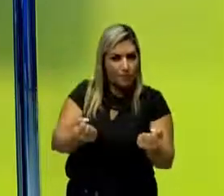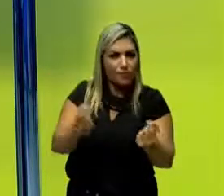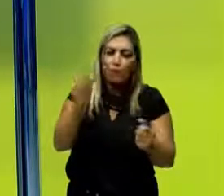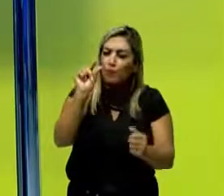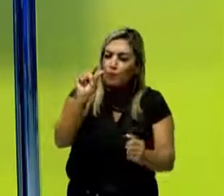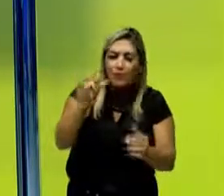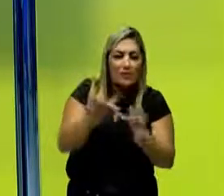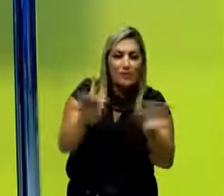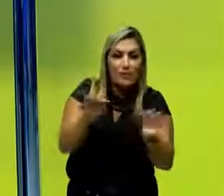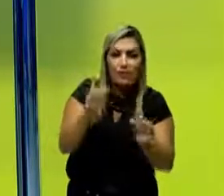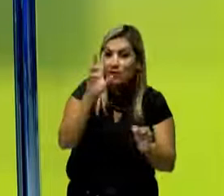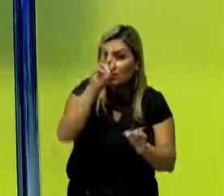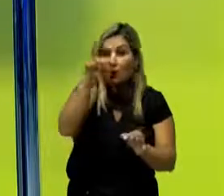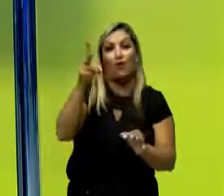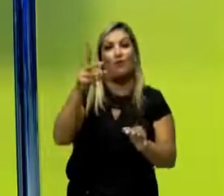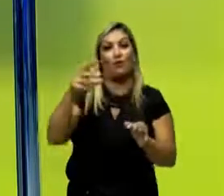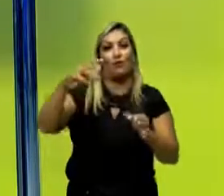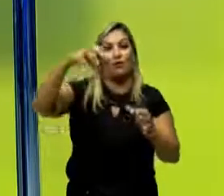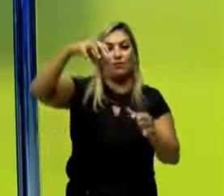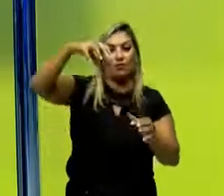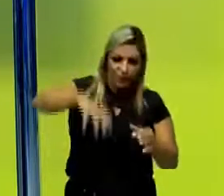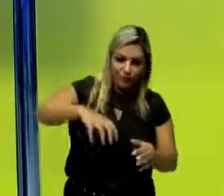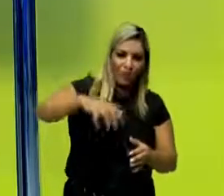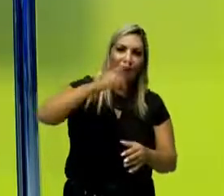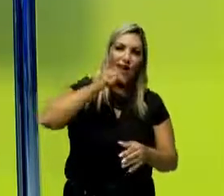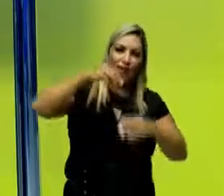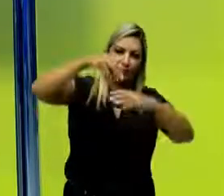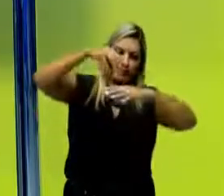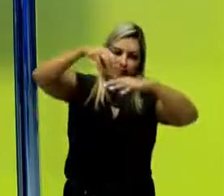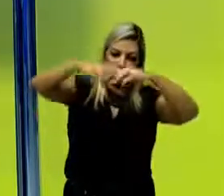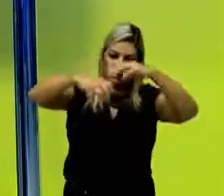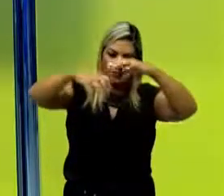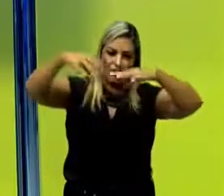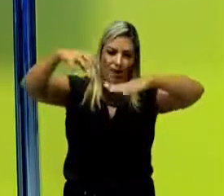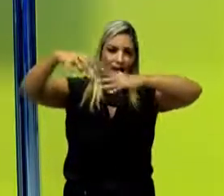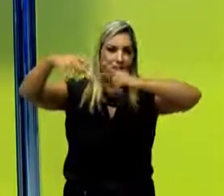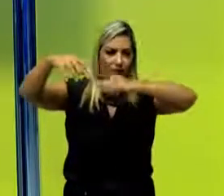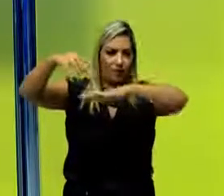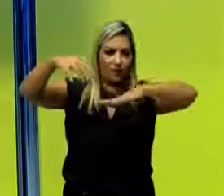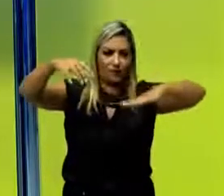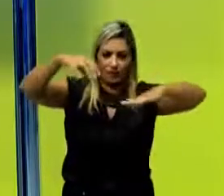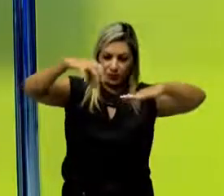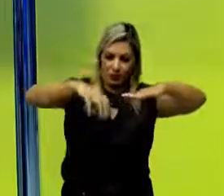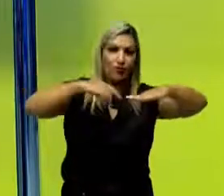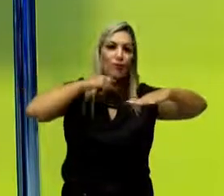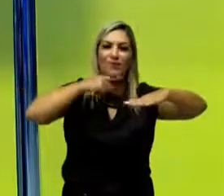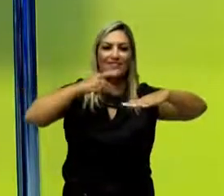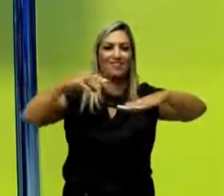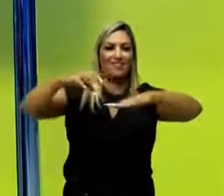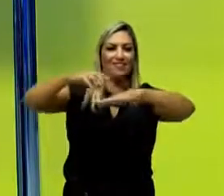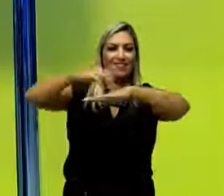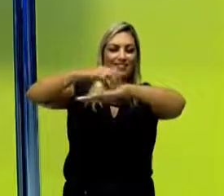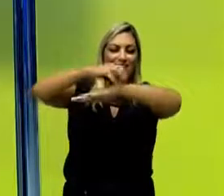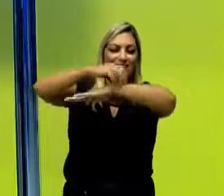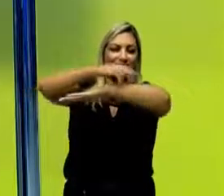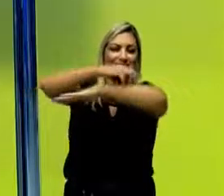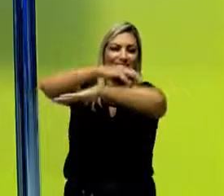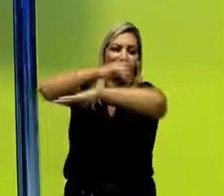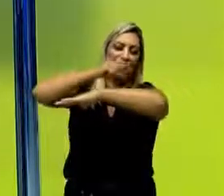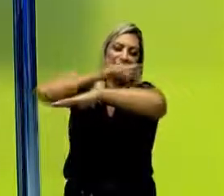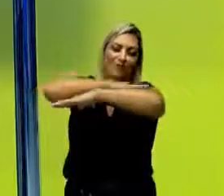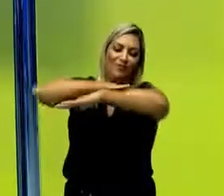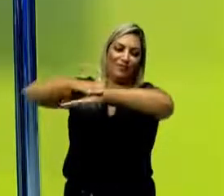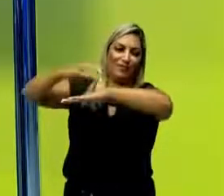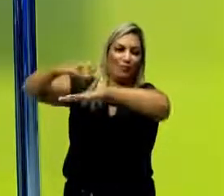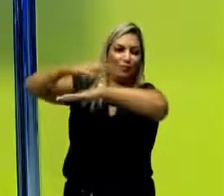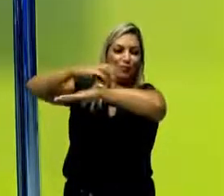tão pequeno que não é forte o suficiente para romper a tensão superficial dessa água. Então, vão ver imagens como essas aqui. Aqui dá para ver,